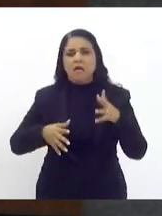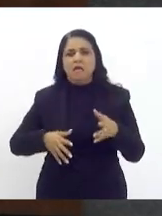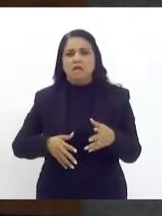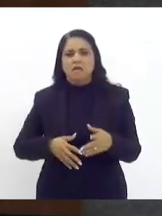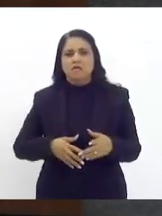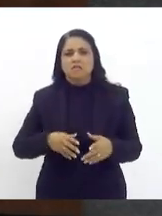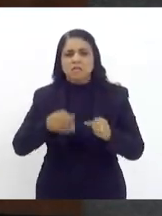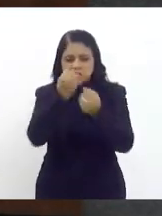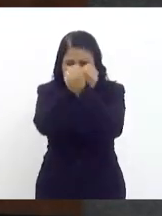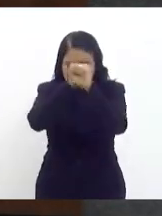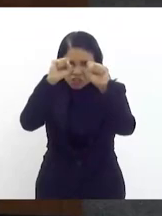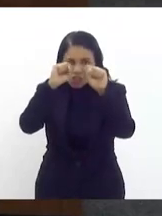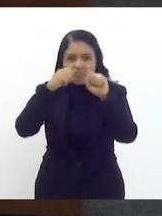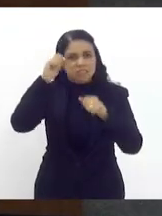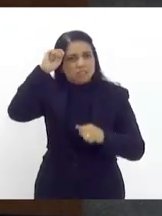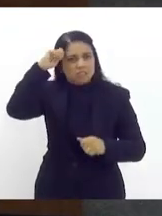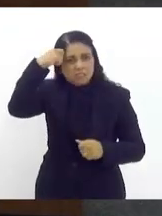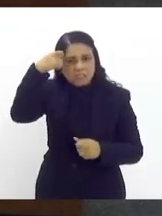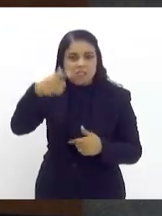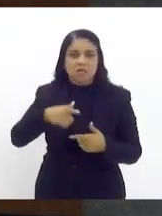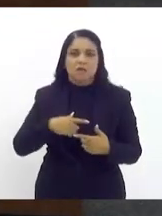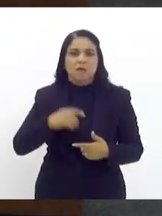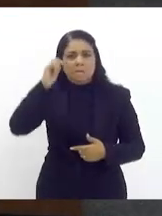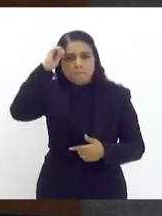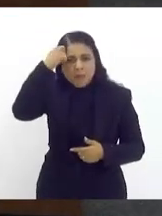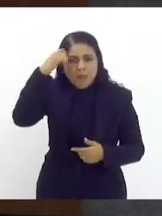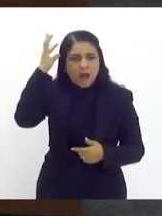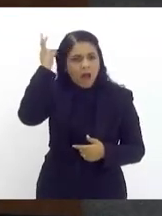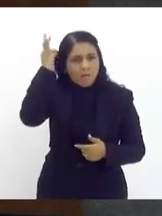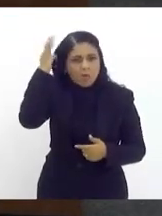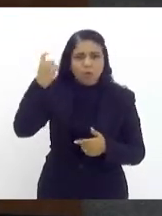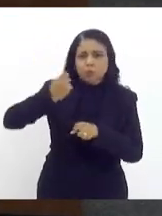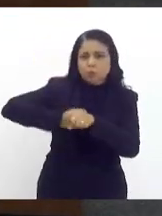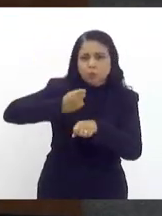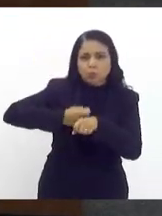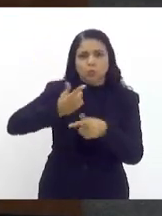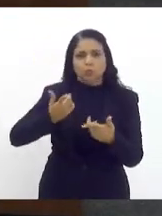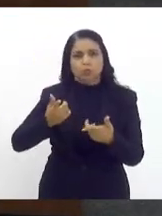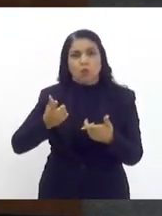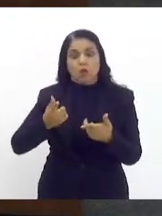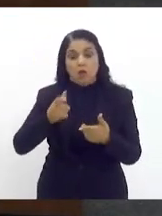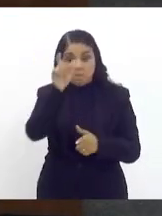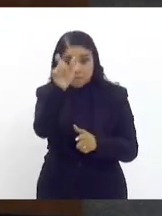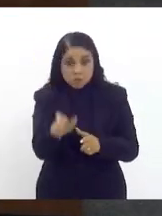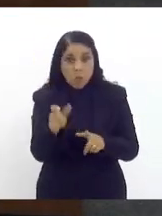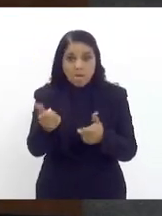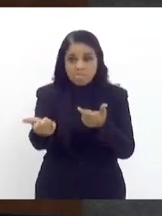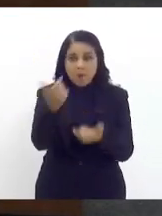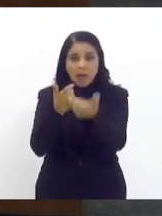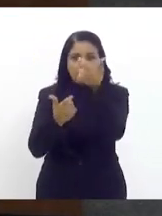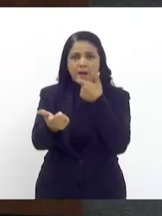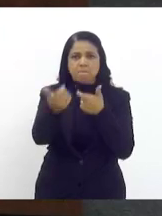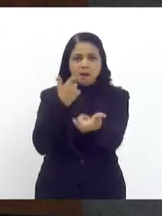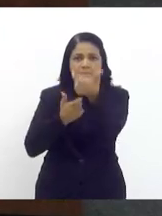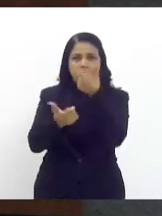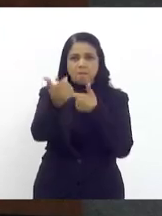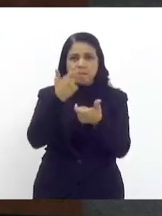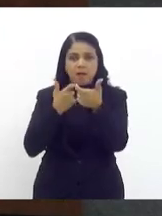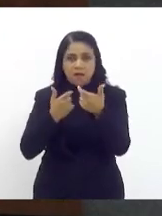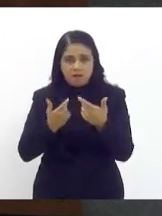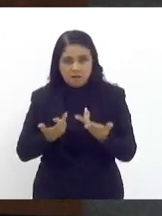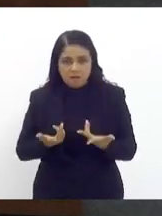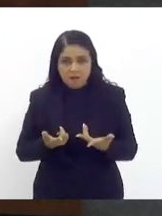senzala, preta de cabelo duro, essas são as palavras da pessoa que estava do outro lado atacando a Amanda. E